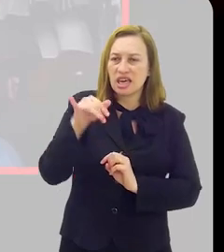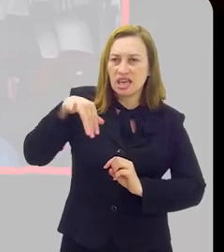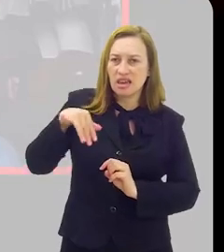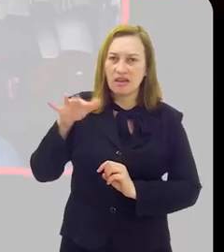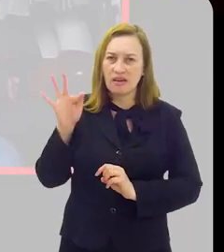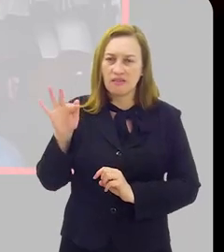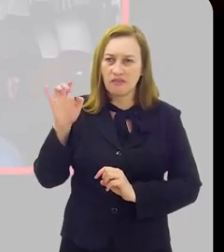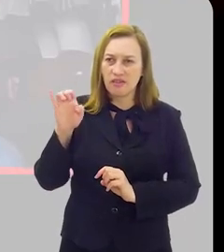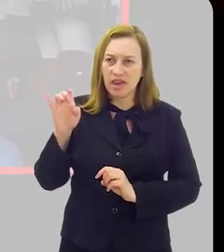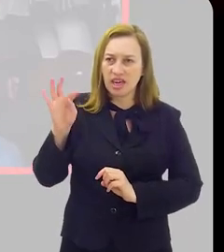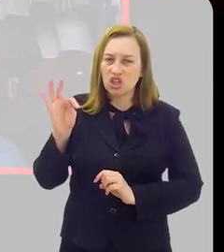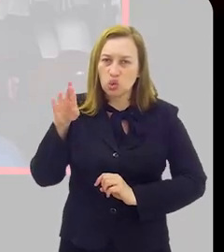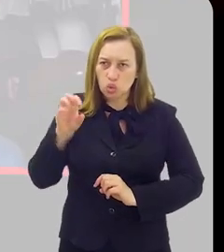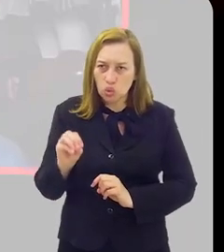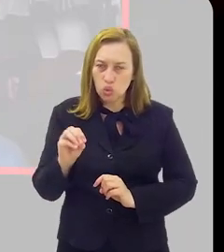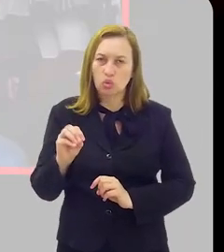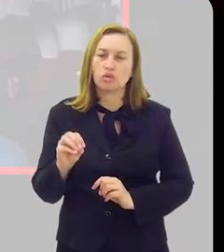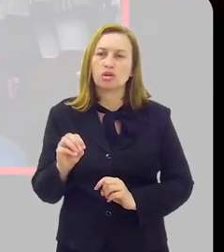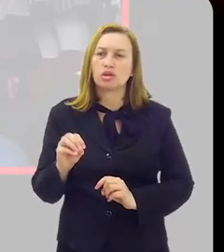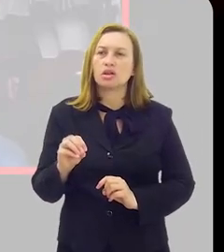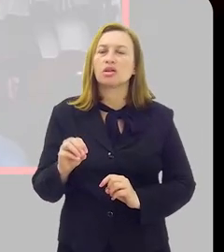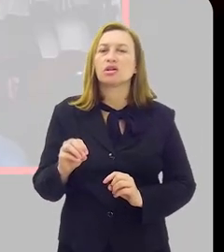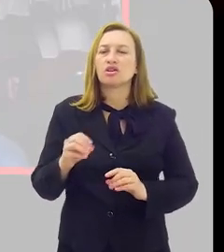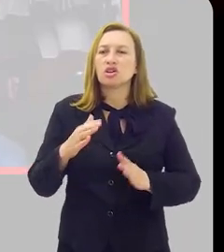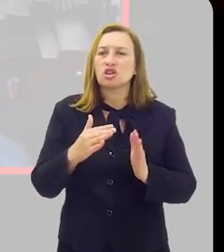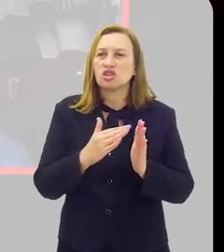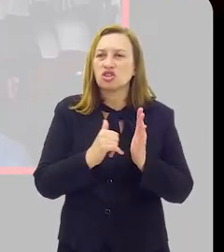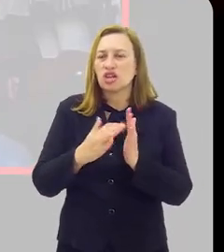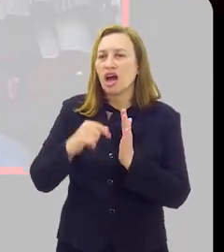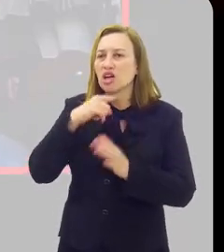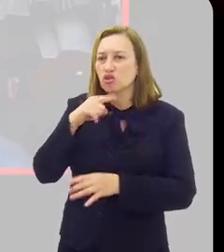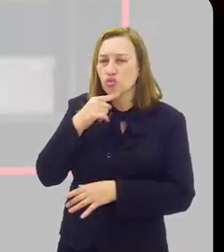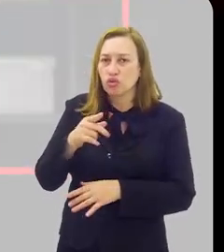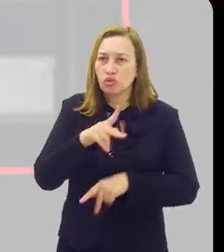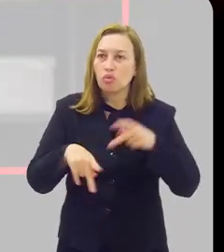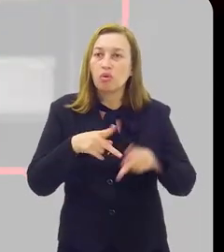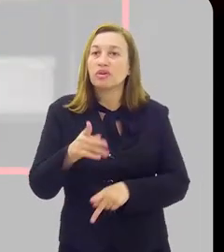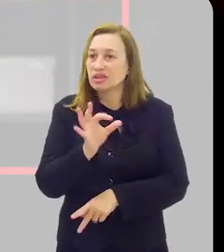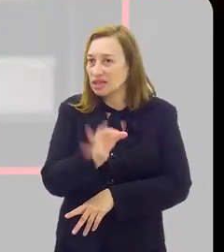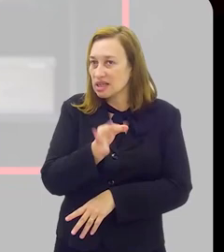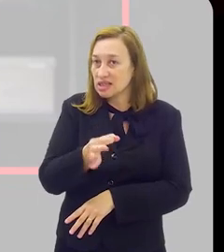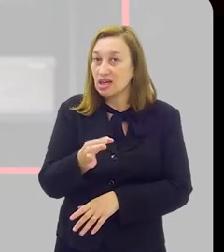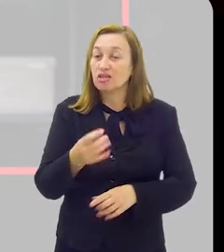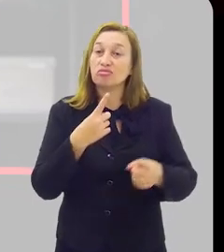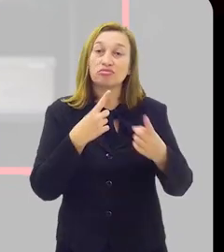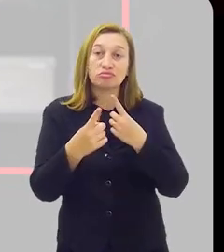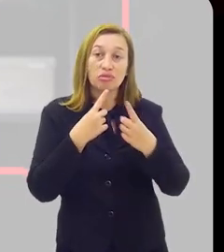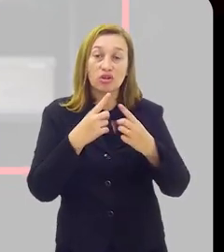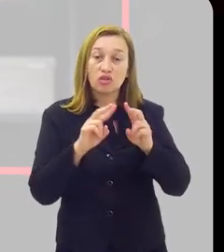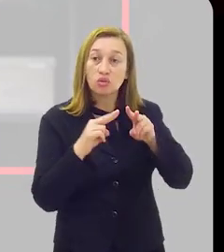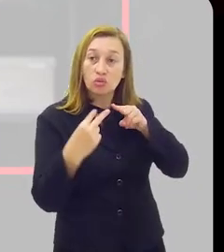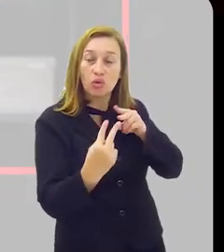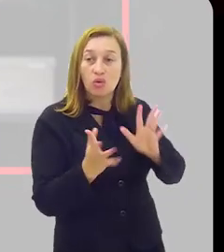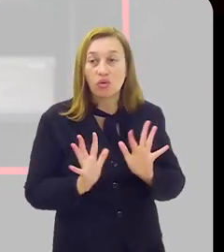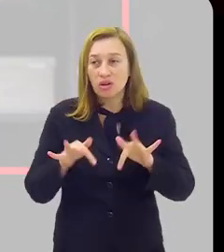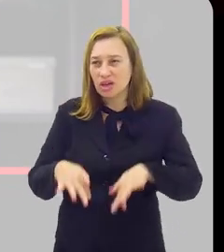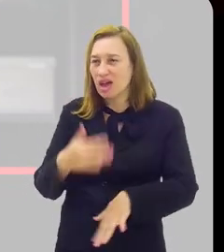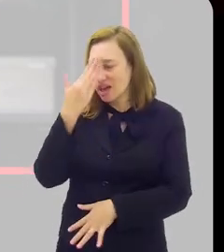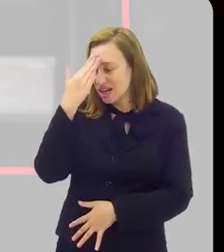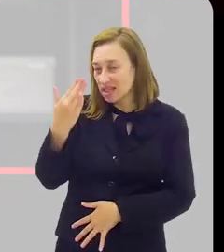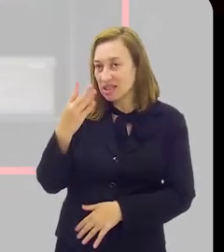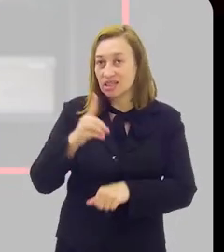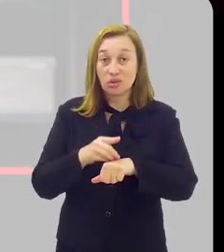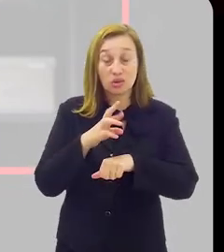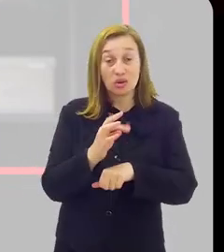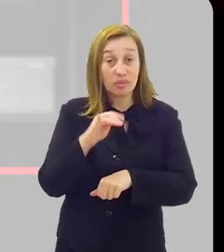comunicação é a chave para tirar as dúvidas da população. Tá certo, então. Bom, o debate virtual chegou ao fim. Eu